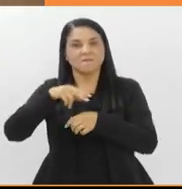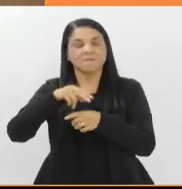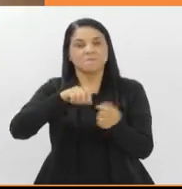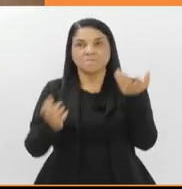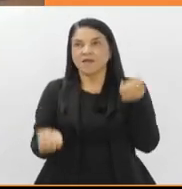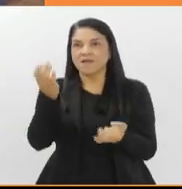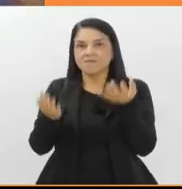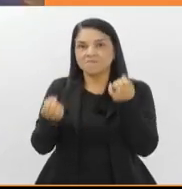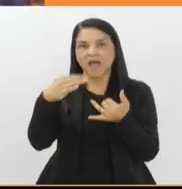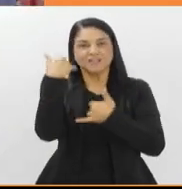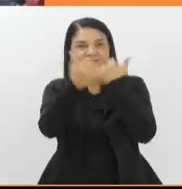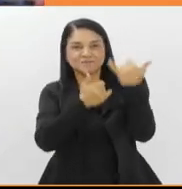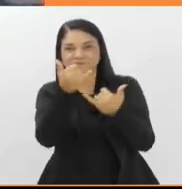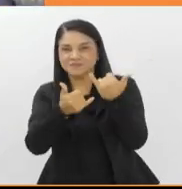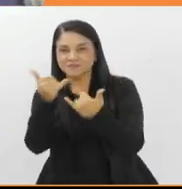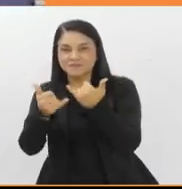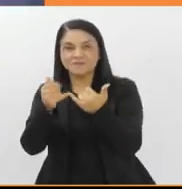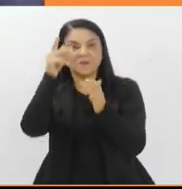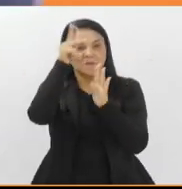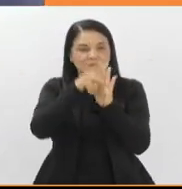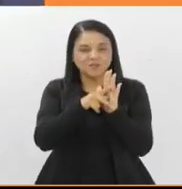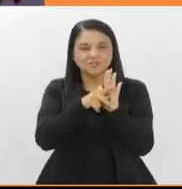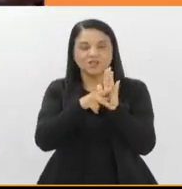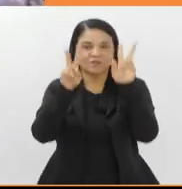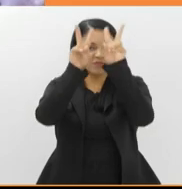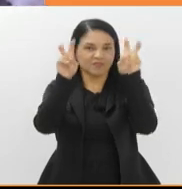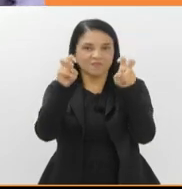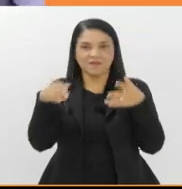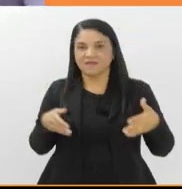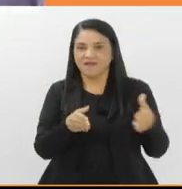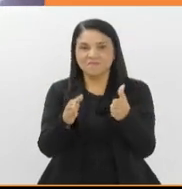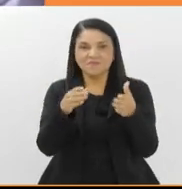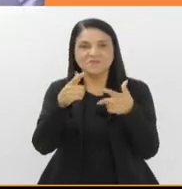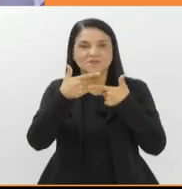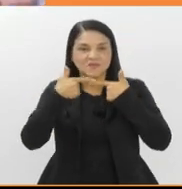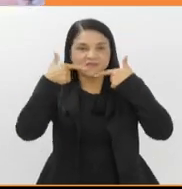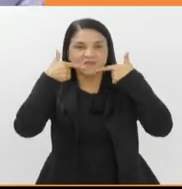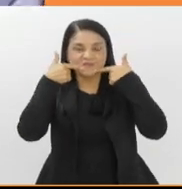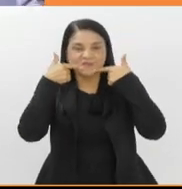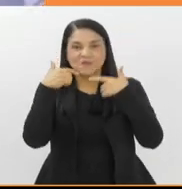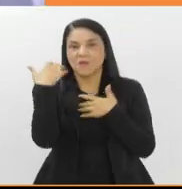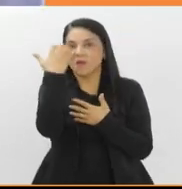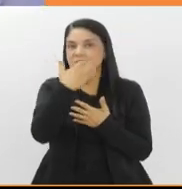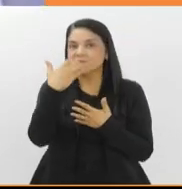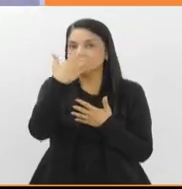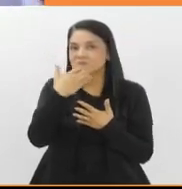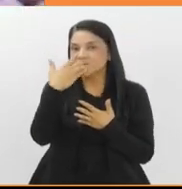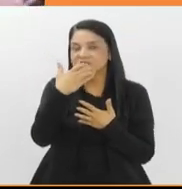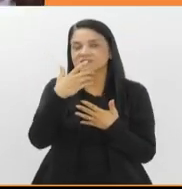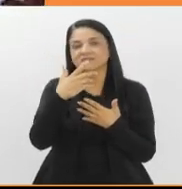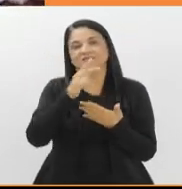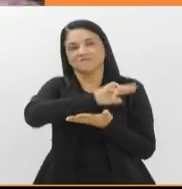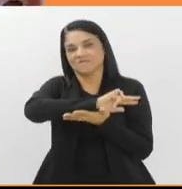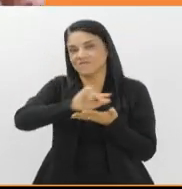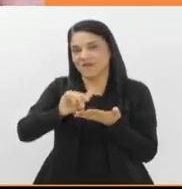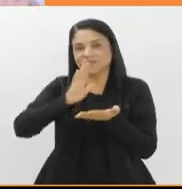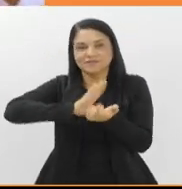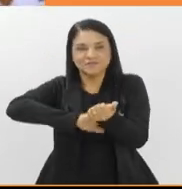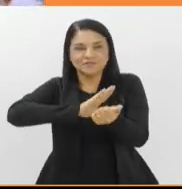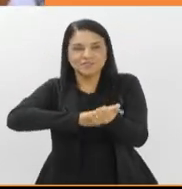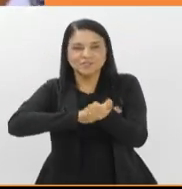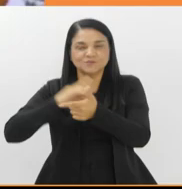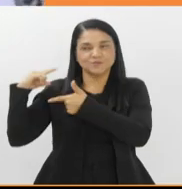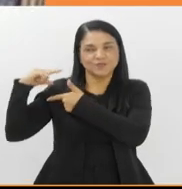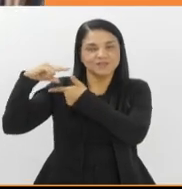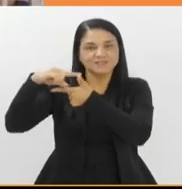brincadeiras, e faz parte do projeto Caminho do Riso. O repertório musical da Fanfarra Comboio é composto por ritmos de tradições